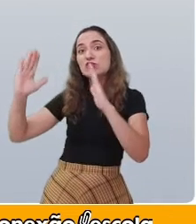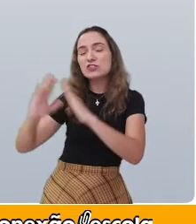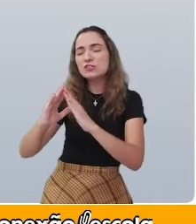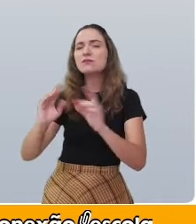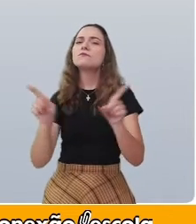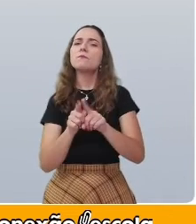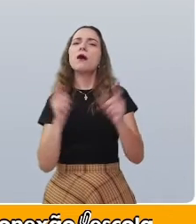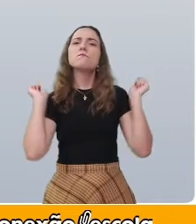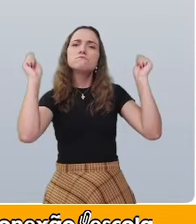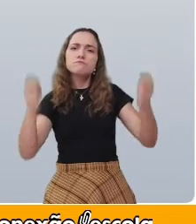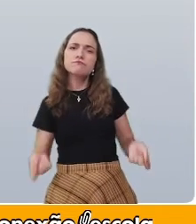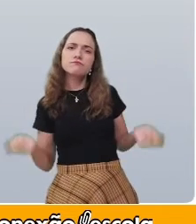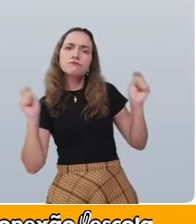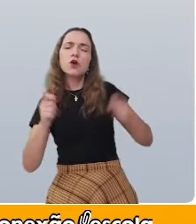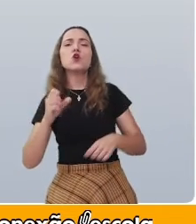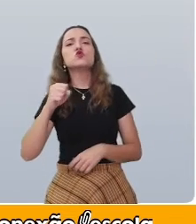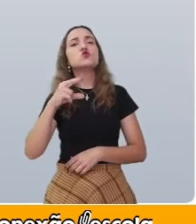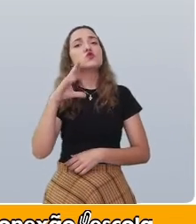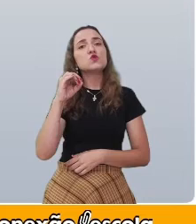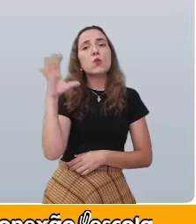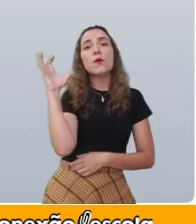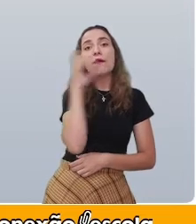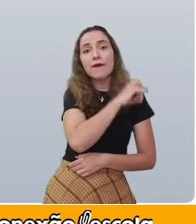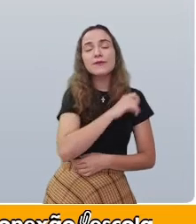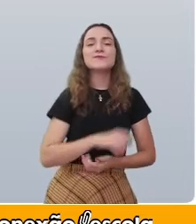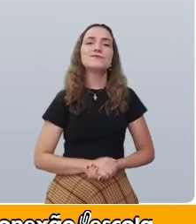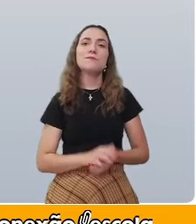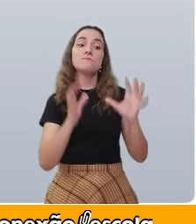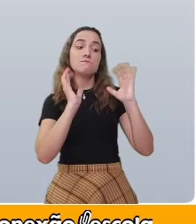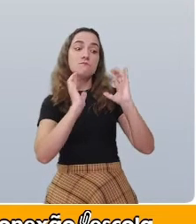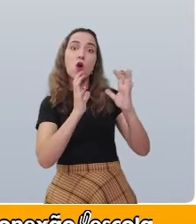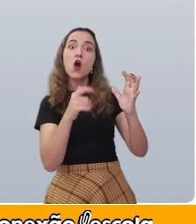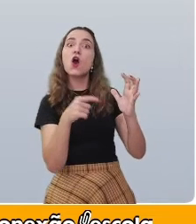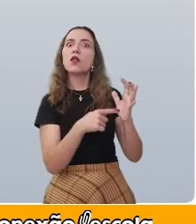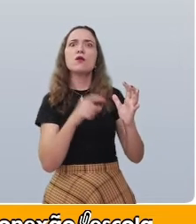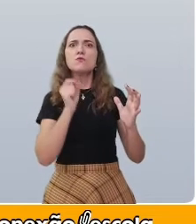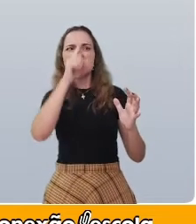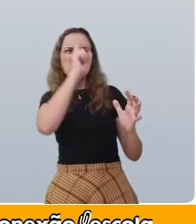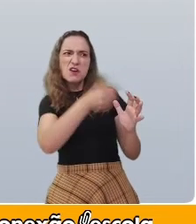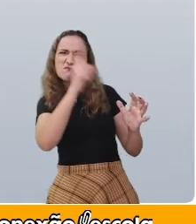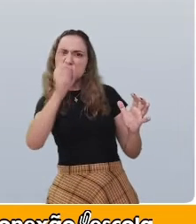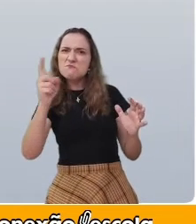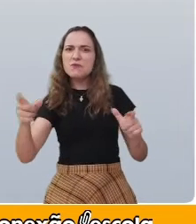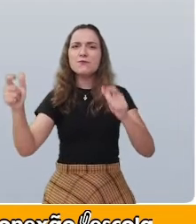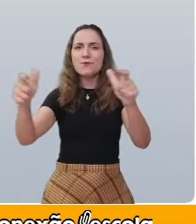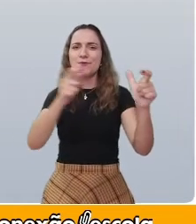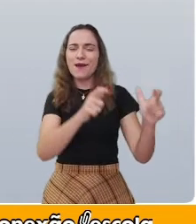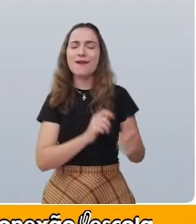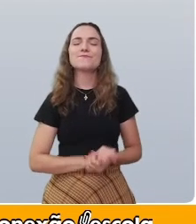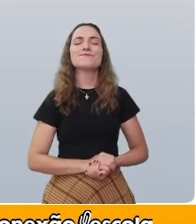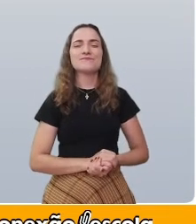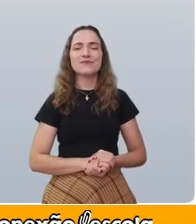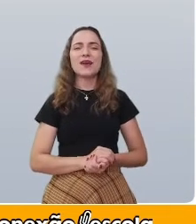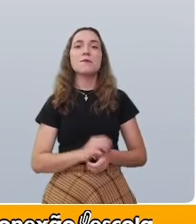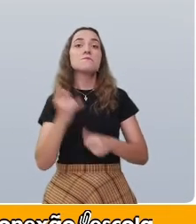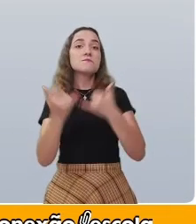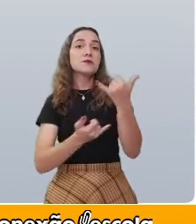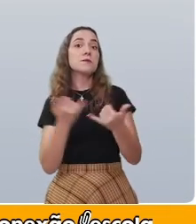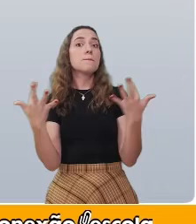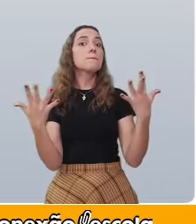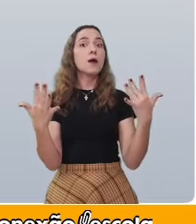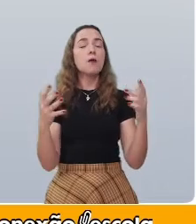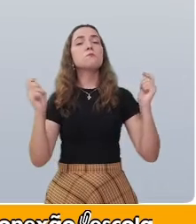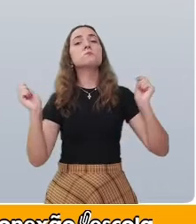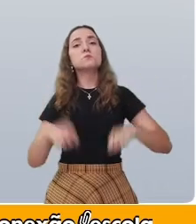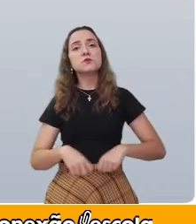corda, suco quente. Brincadeira com bola, ordem em seu lugar. Brincadeira com as mãos,